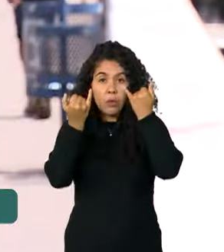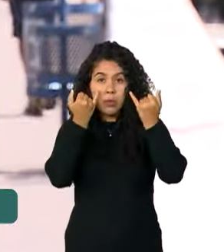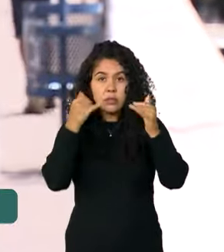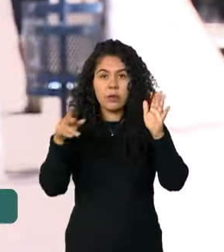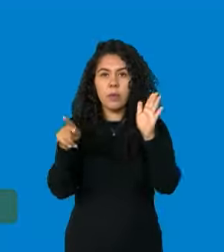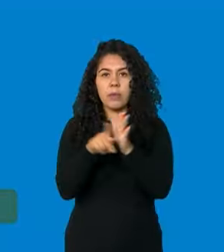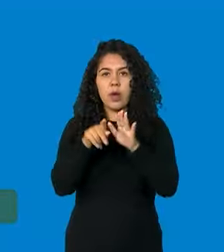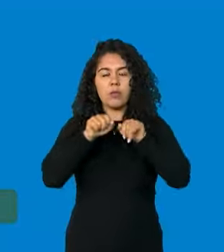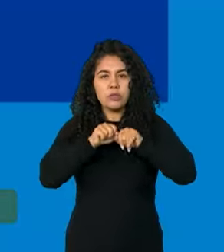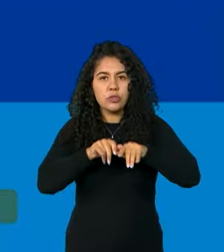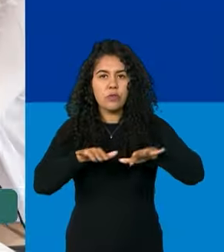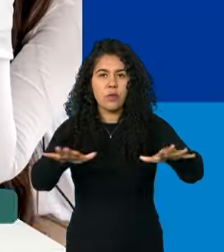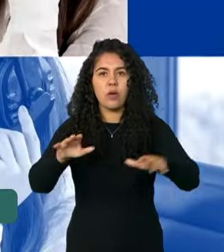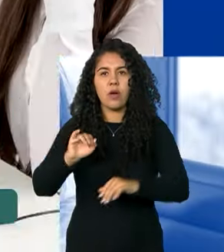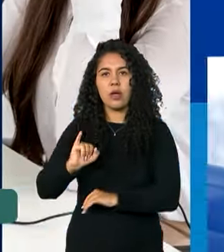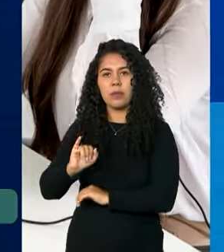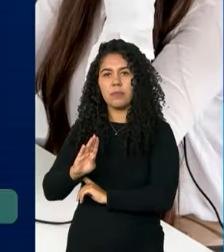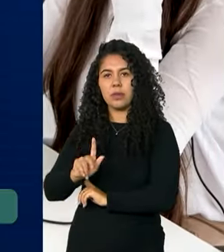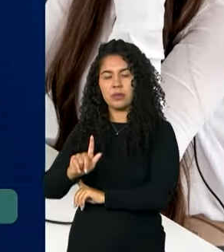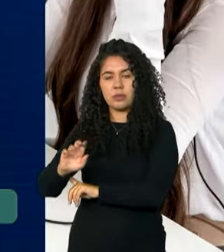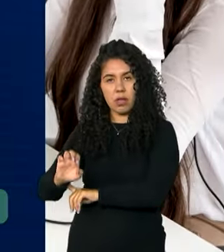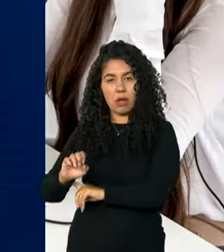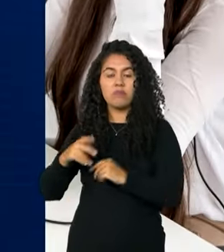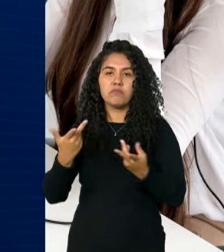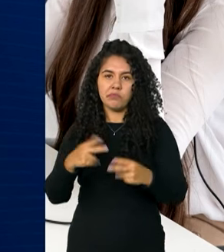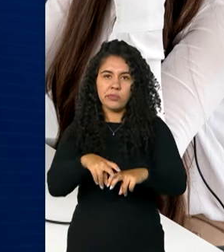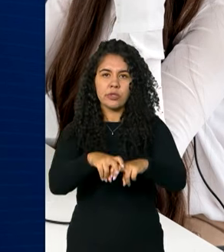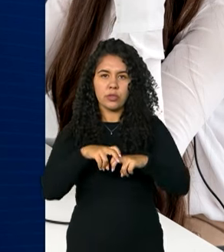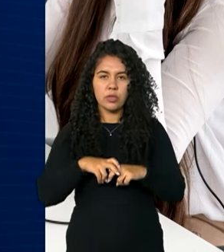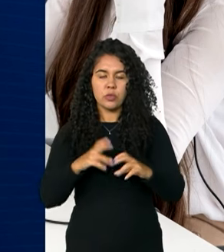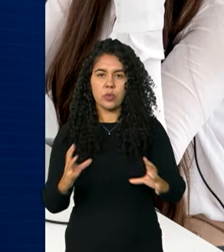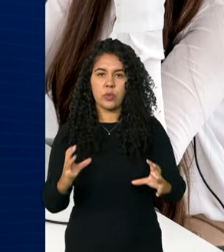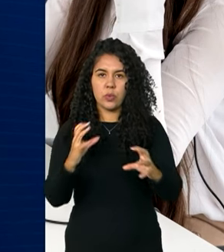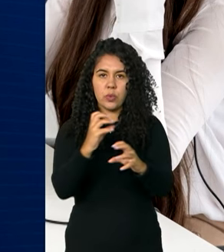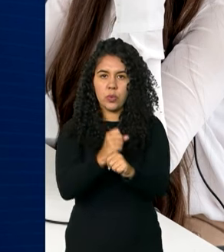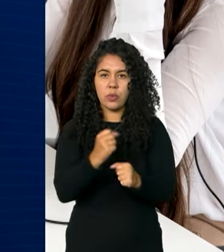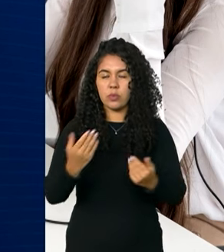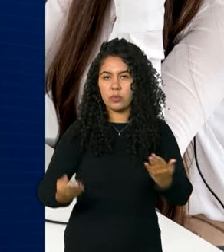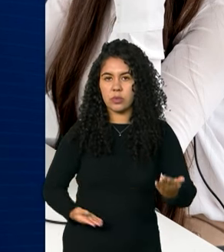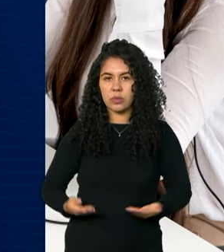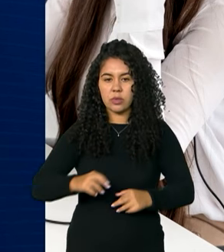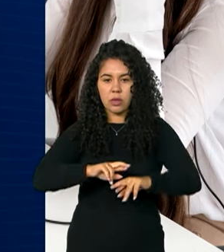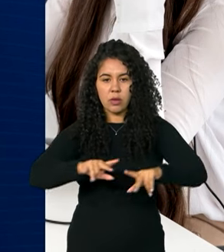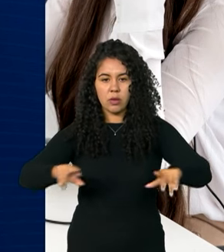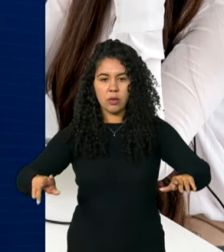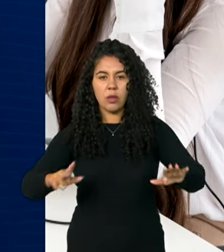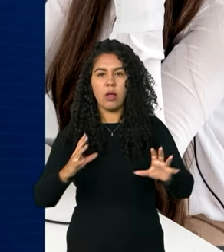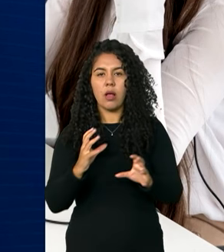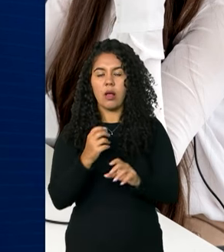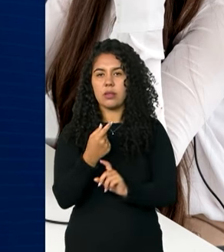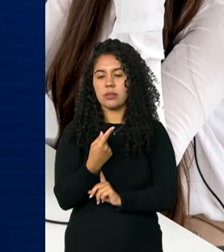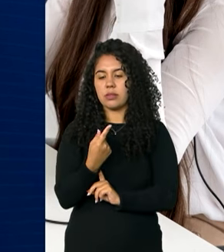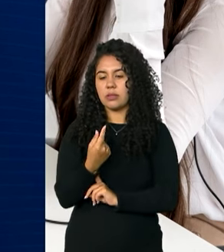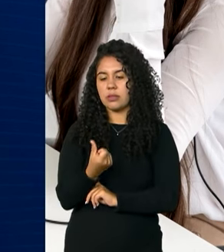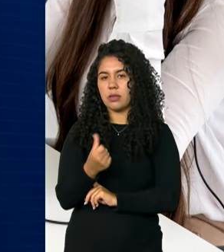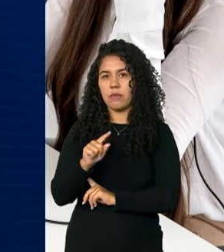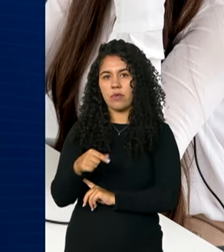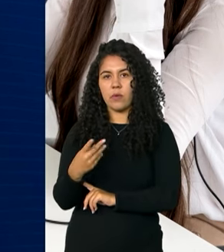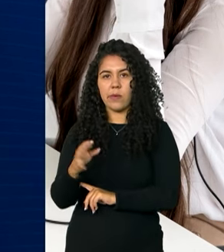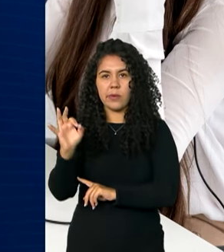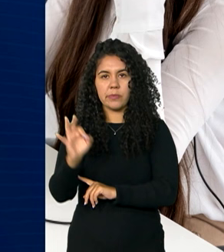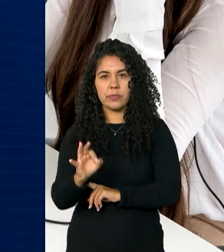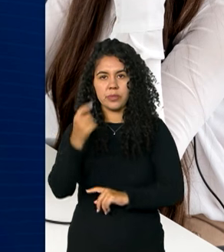pelo IBGE. Com isso, o volume total de serviços está agora em 16,4%,